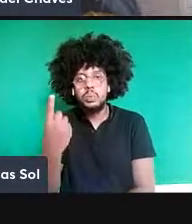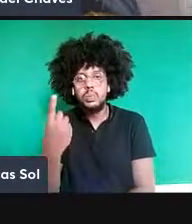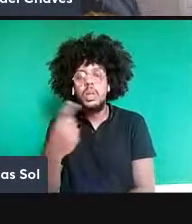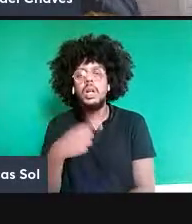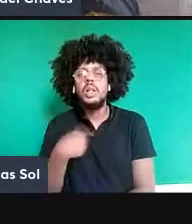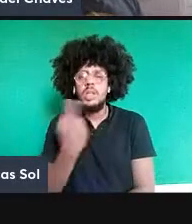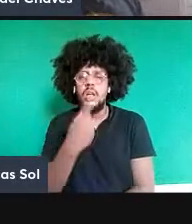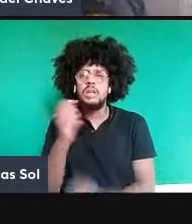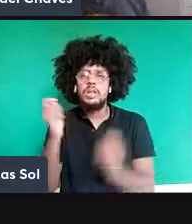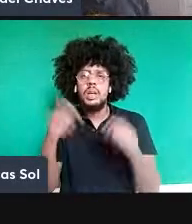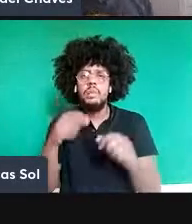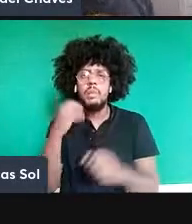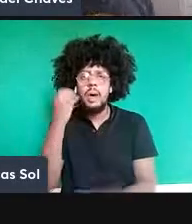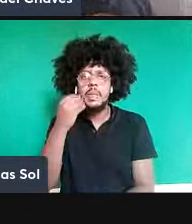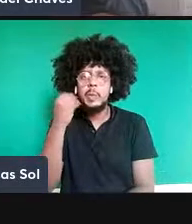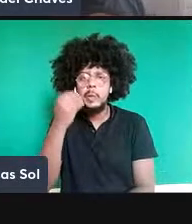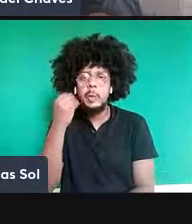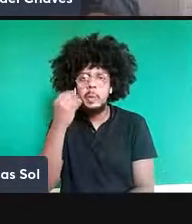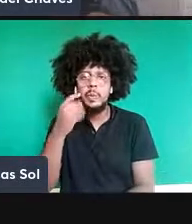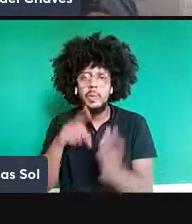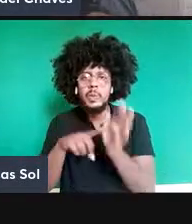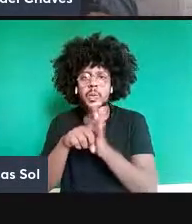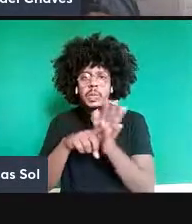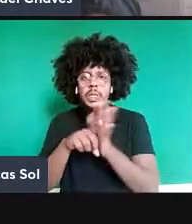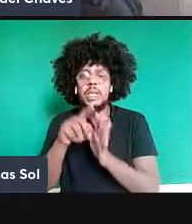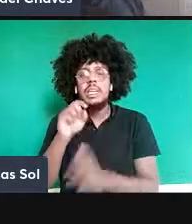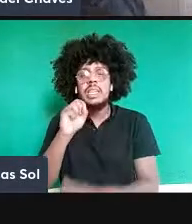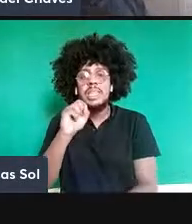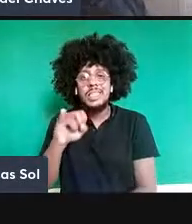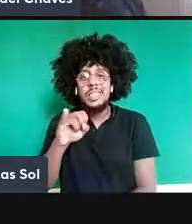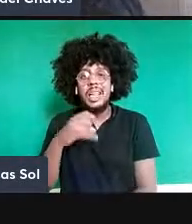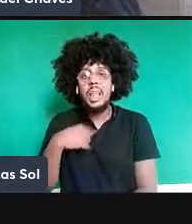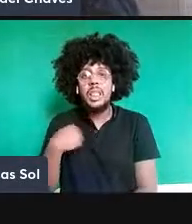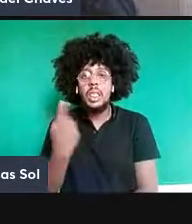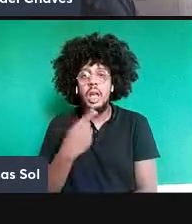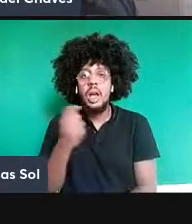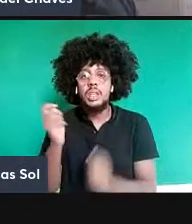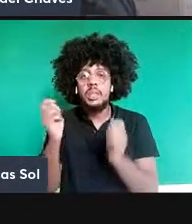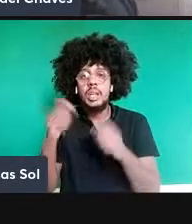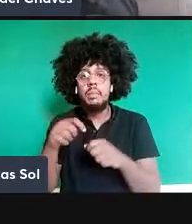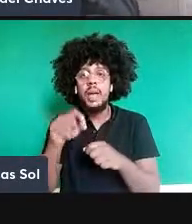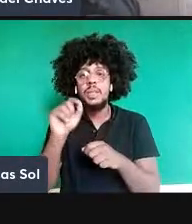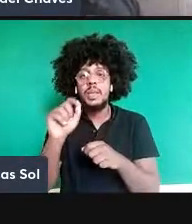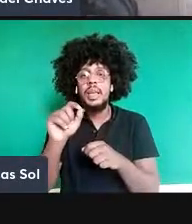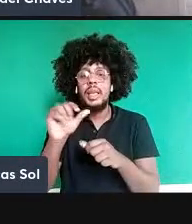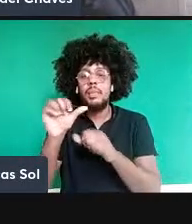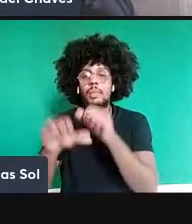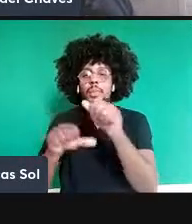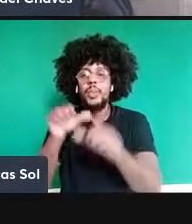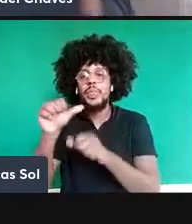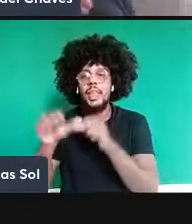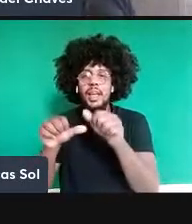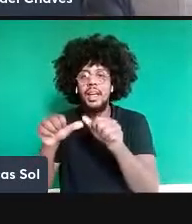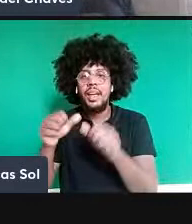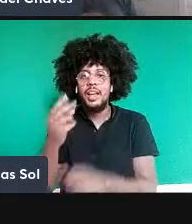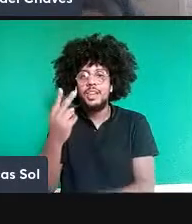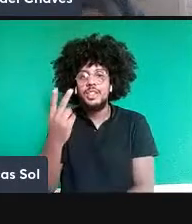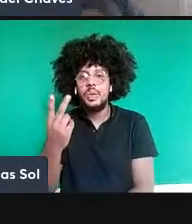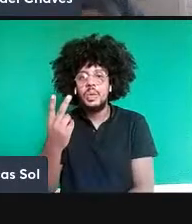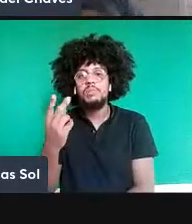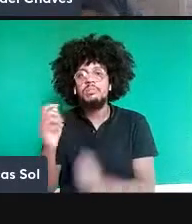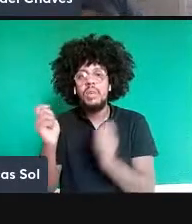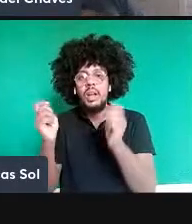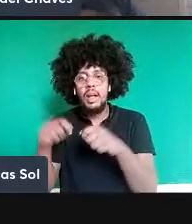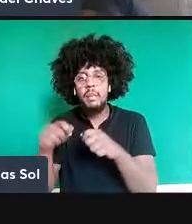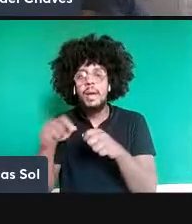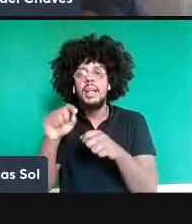o que a mecânica quântica prediz é que a gente pode violar esse limite de 2, chegando até 2 raiz de 2. Ou seja, a